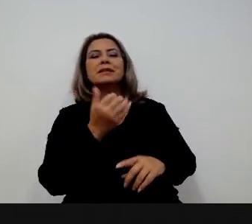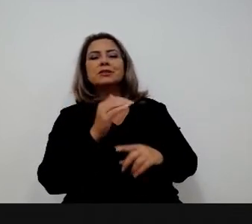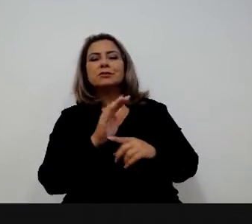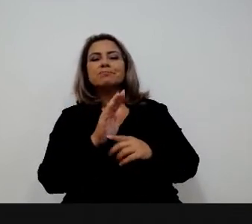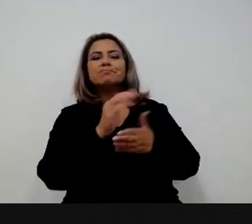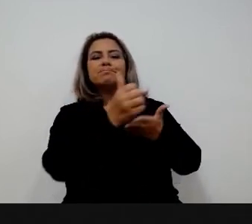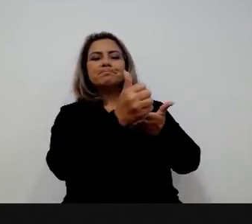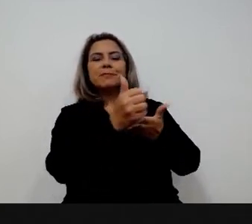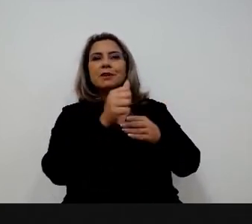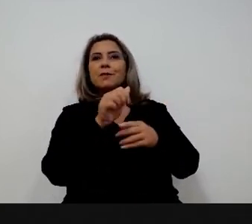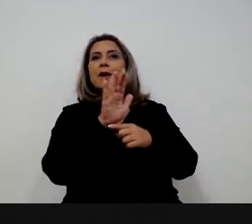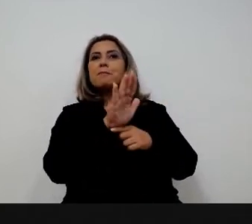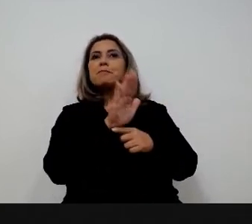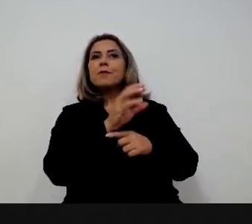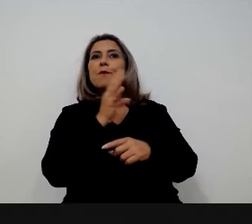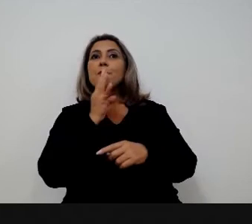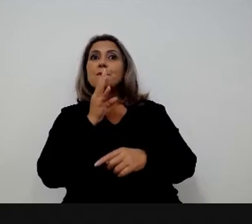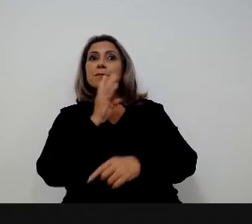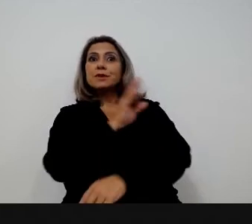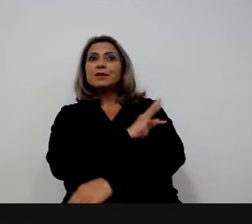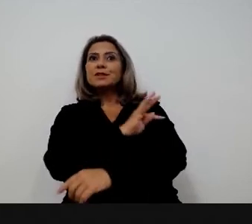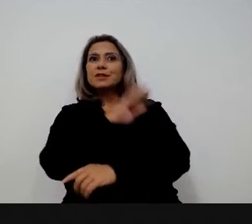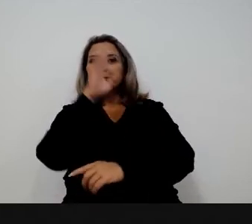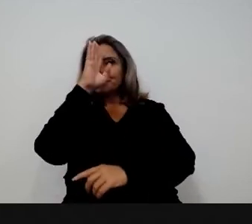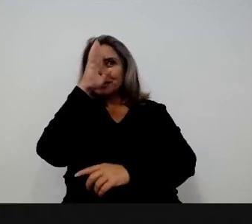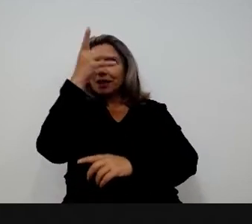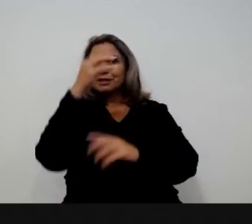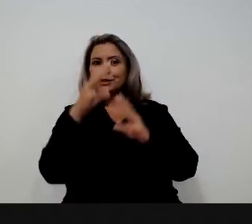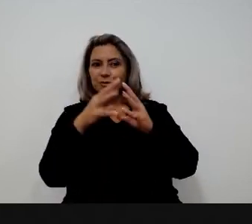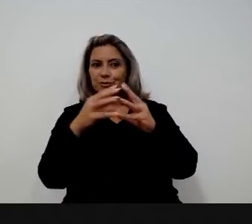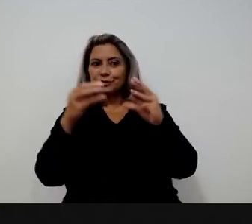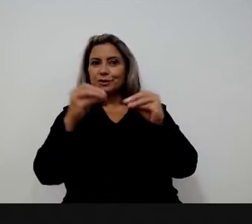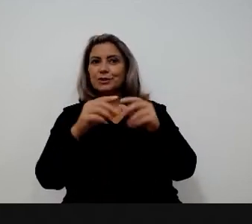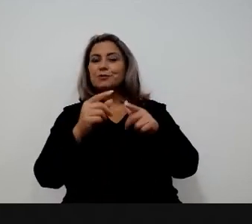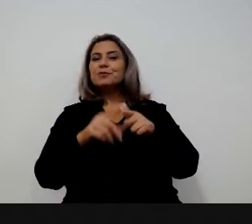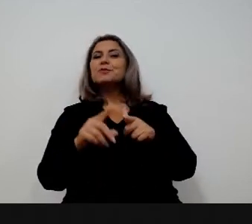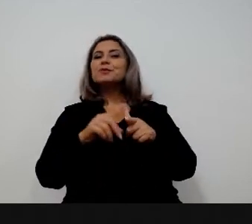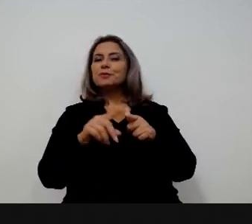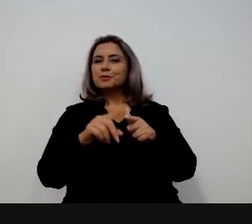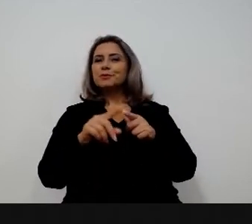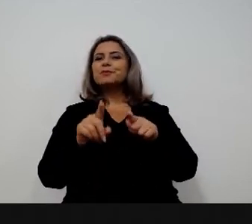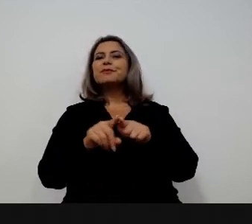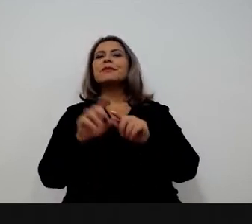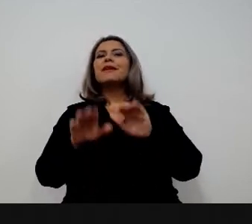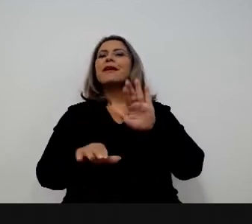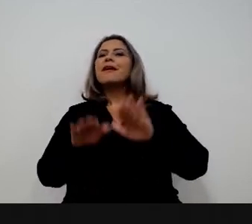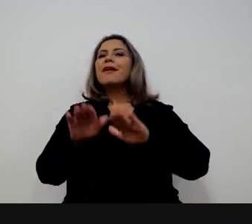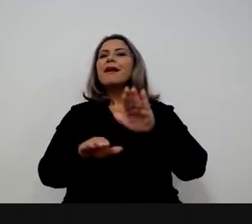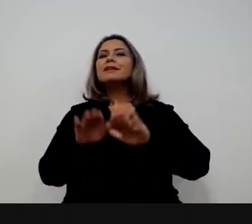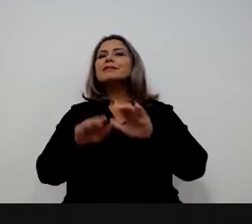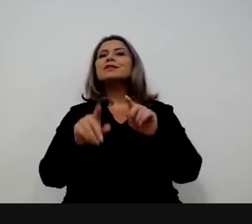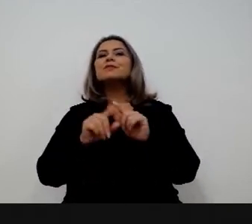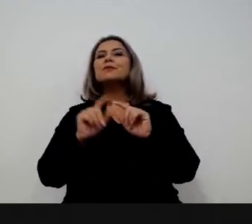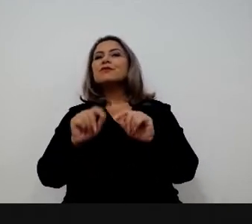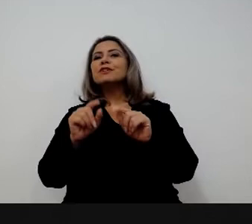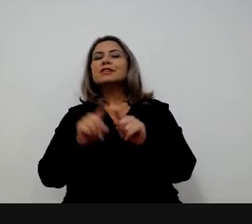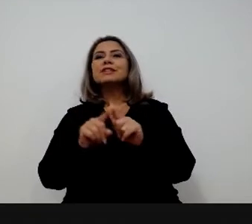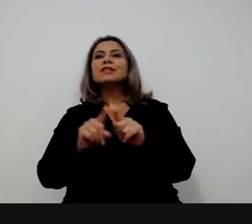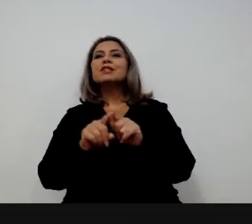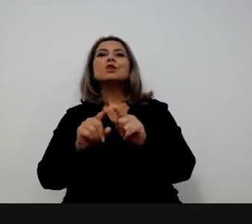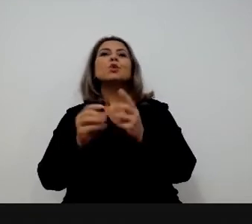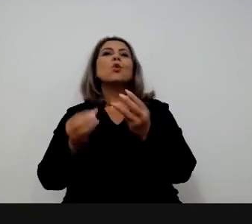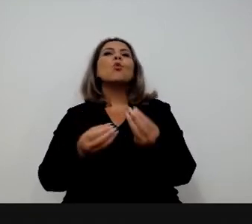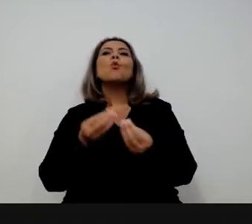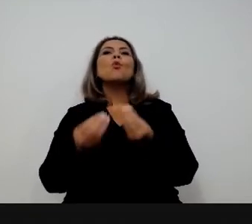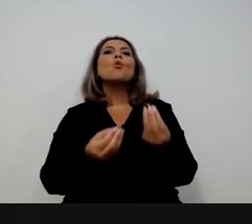mas é um apoio técnico para que esses problemas possam ser resolvidos. Então, tem municípios pequenos que às vezes têm o desafio de digitalizar.